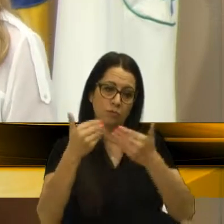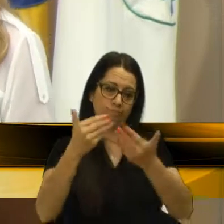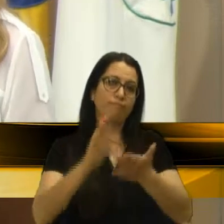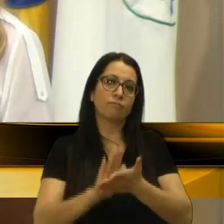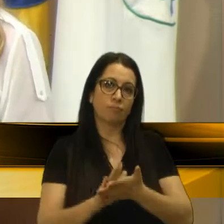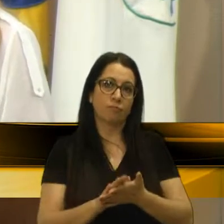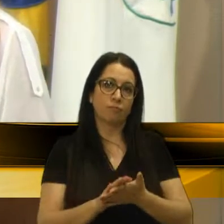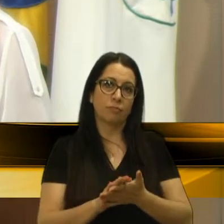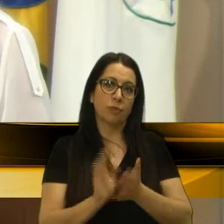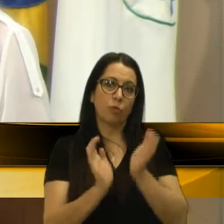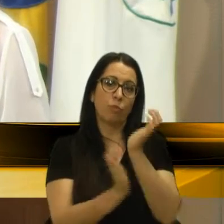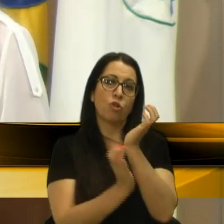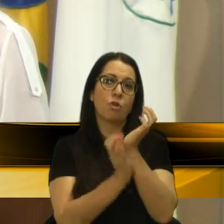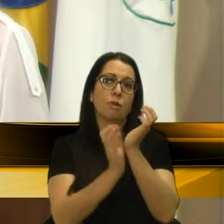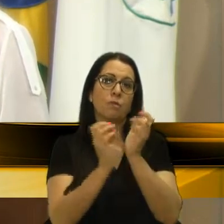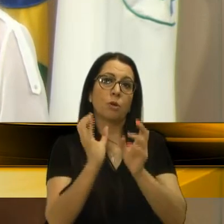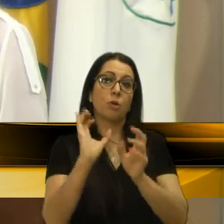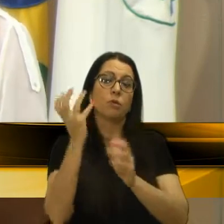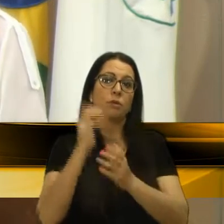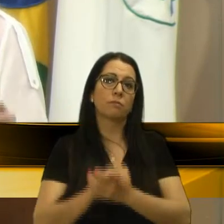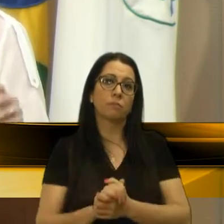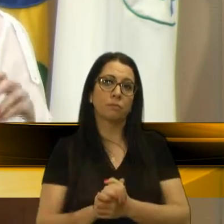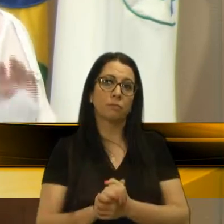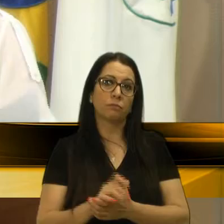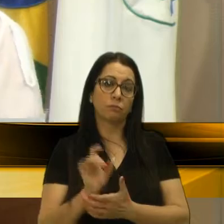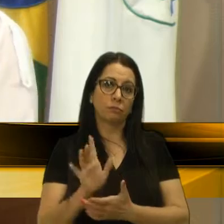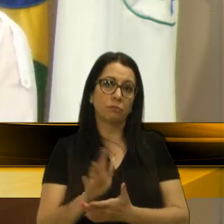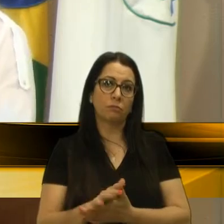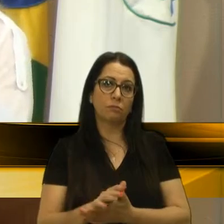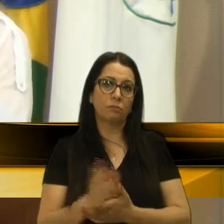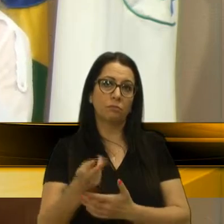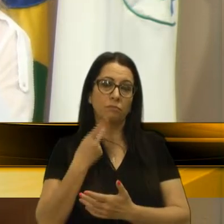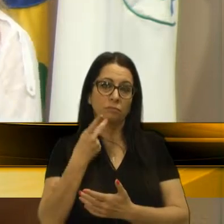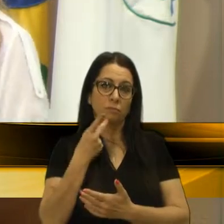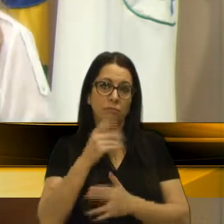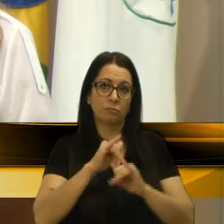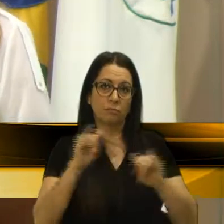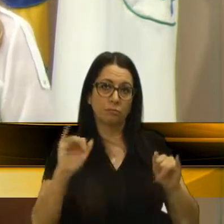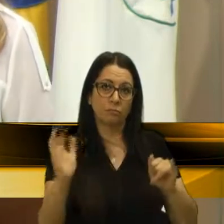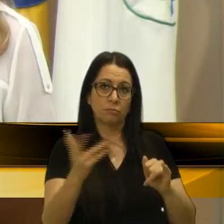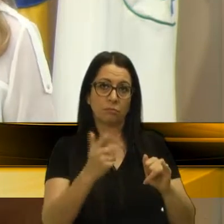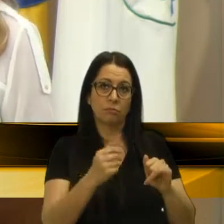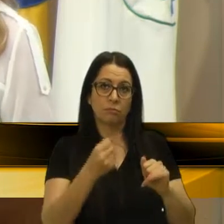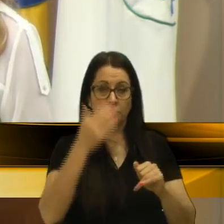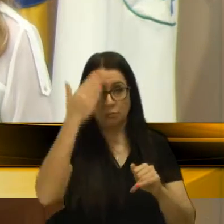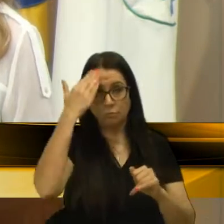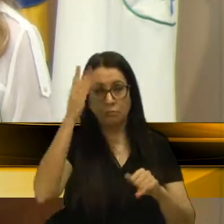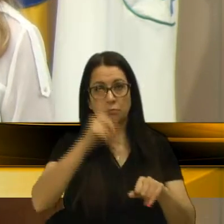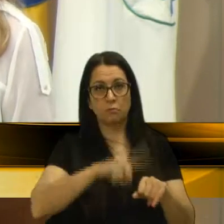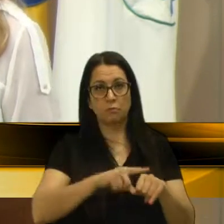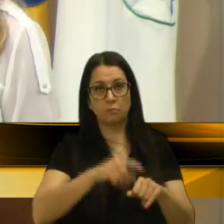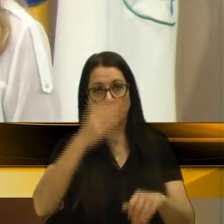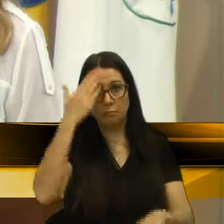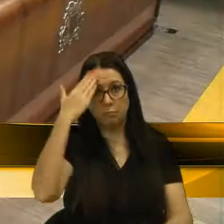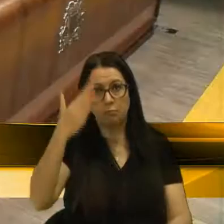burocrático para acontecer. Então, era isso que eu queria informar a todos. Eu agradeço o espaço. Muito obrigada. Obrigada.